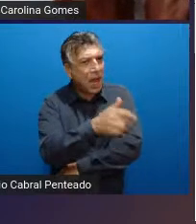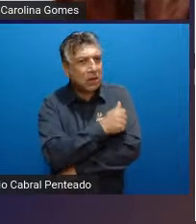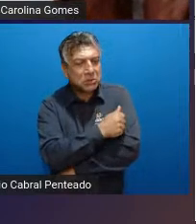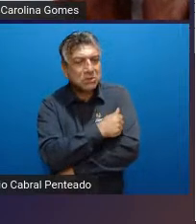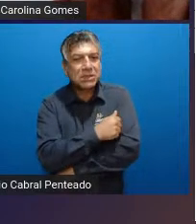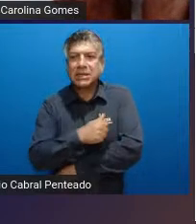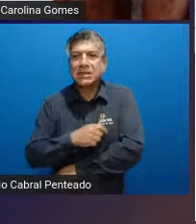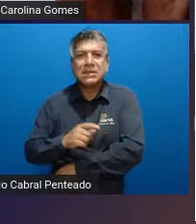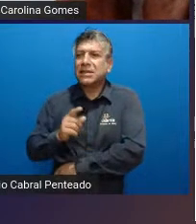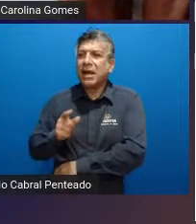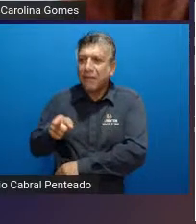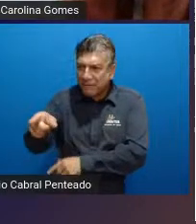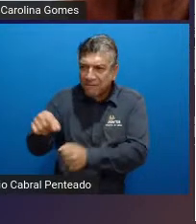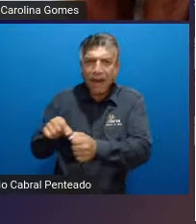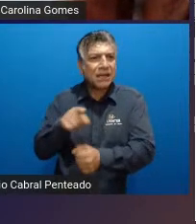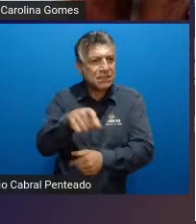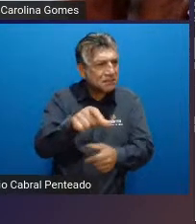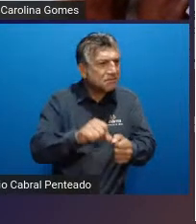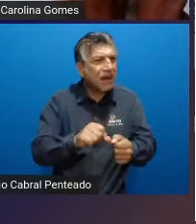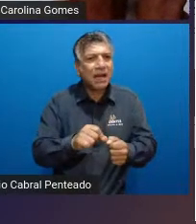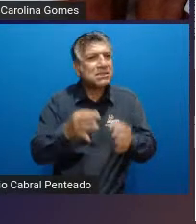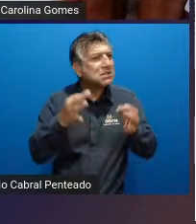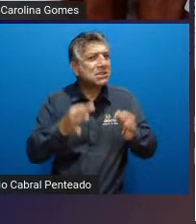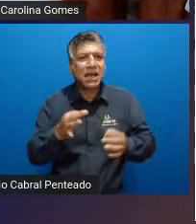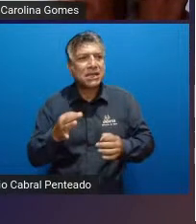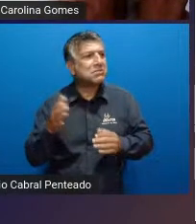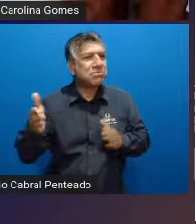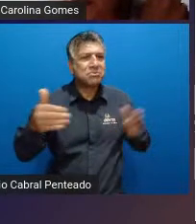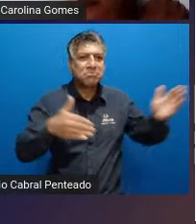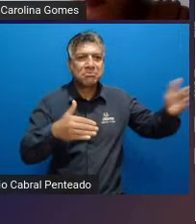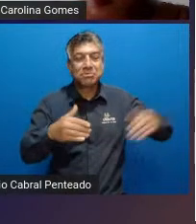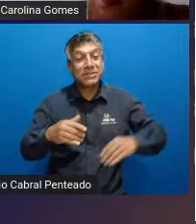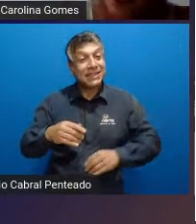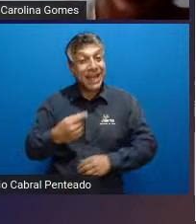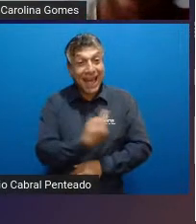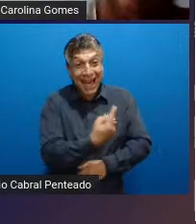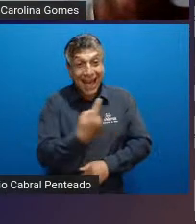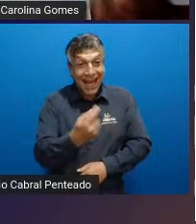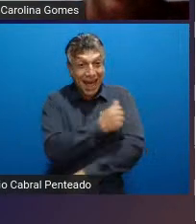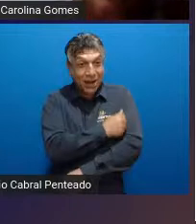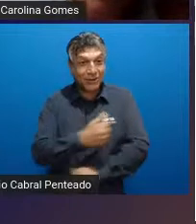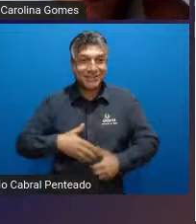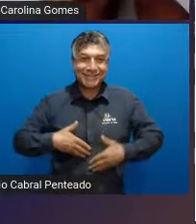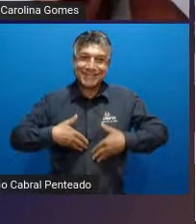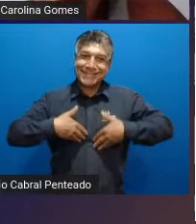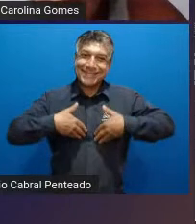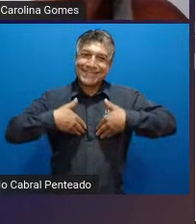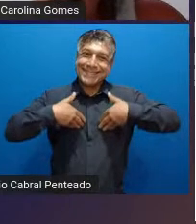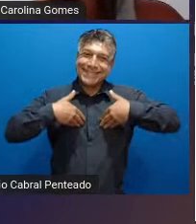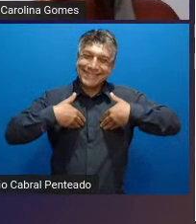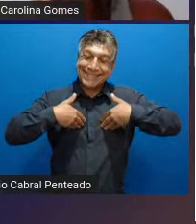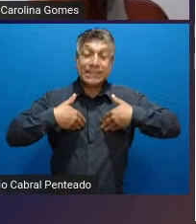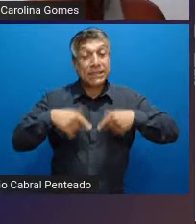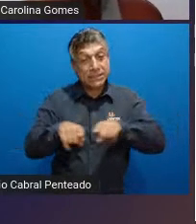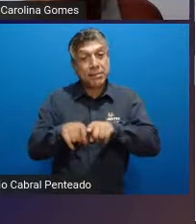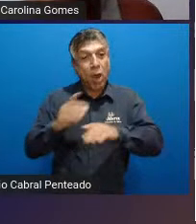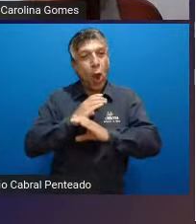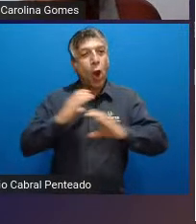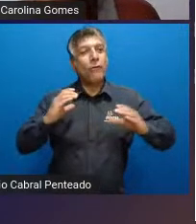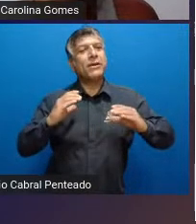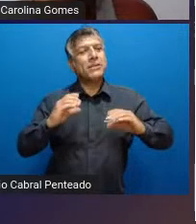instruções individuais para cada um deles isso acabou também aumentando a autoestima além da autoconfiança né